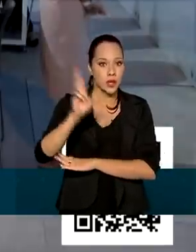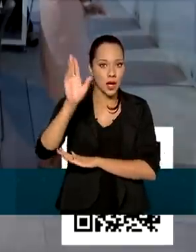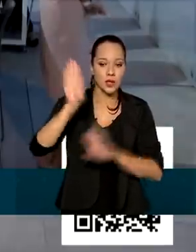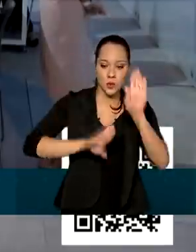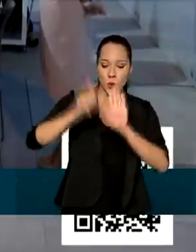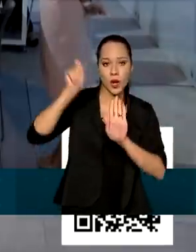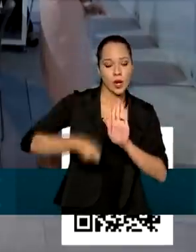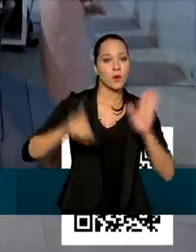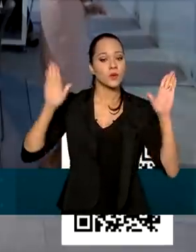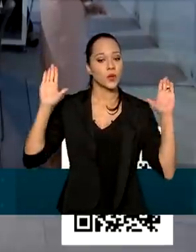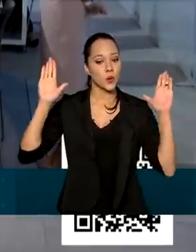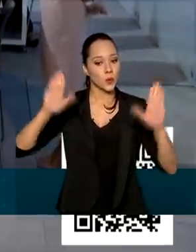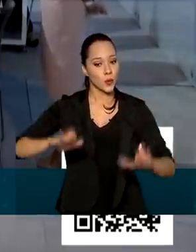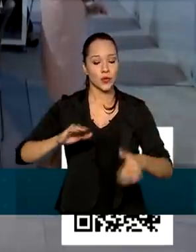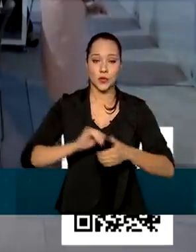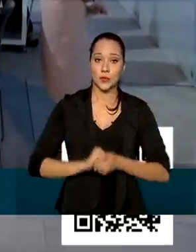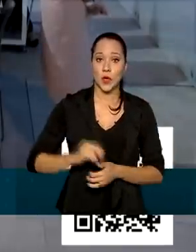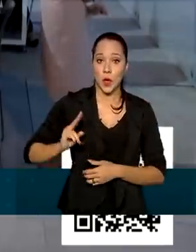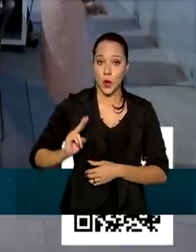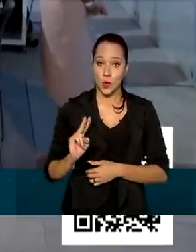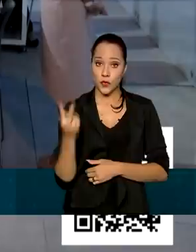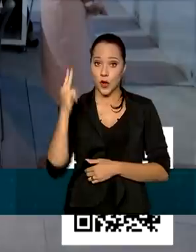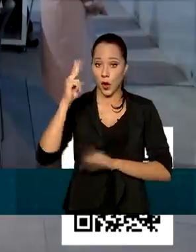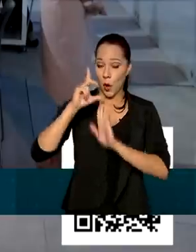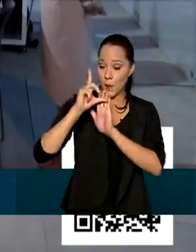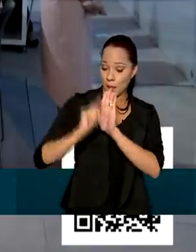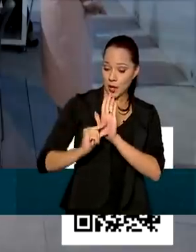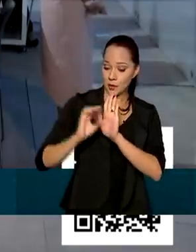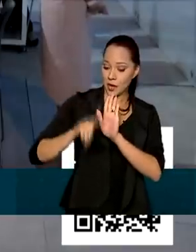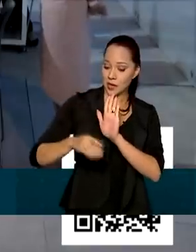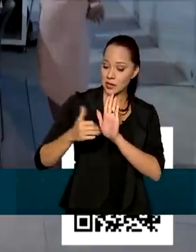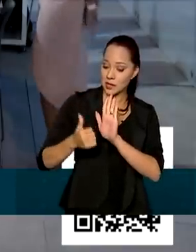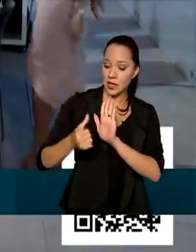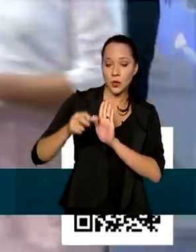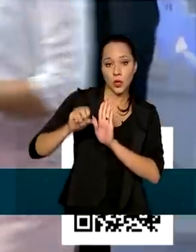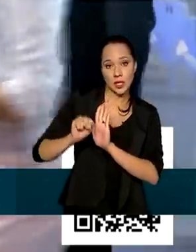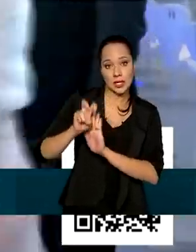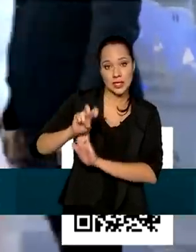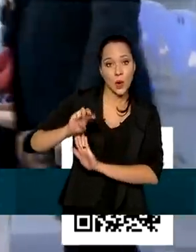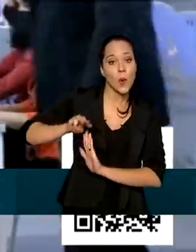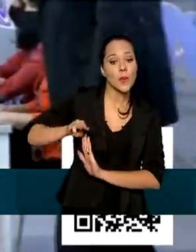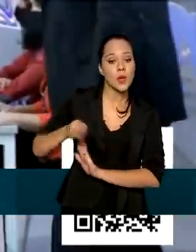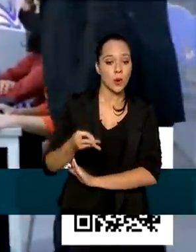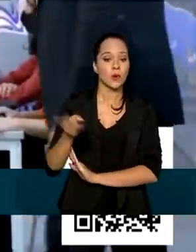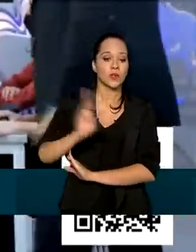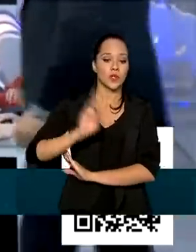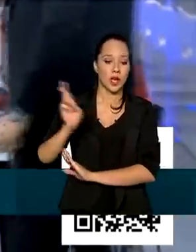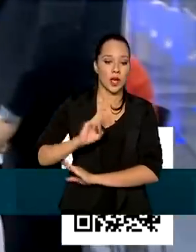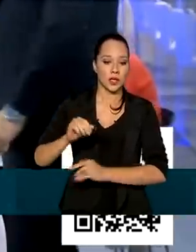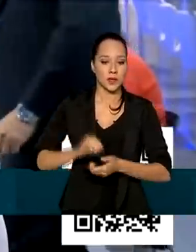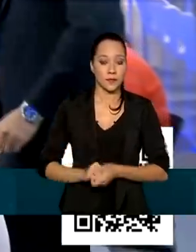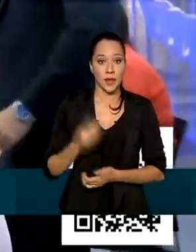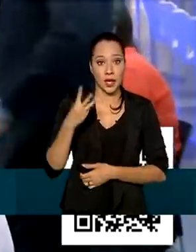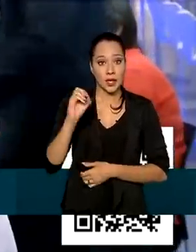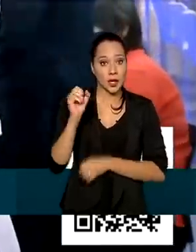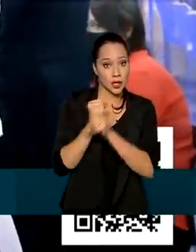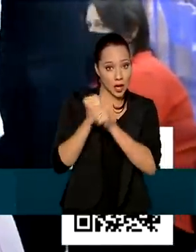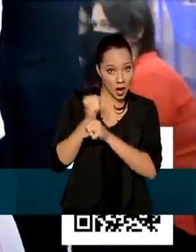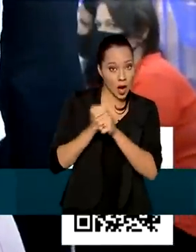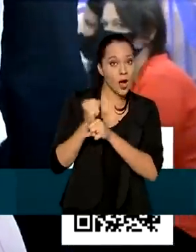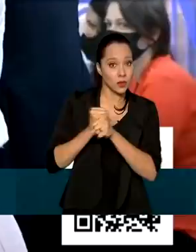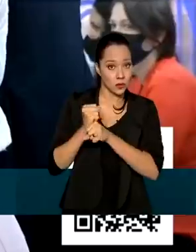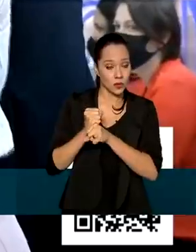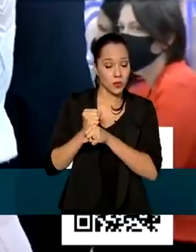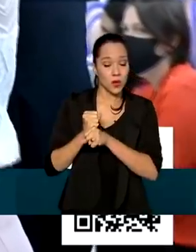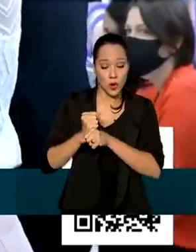o leilão de aeroportos. O valor mínimo do edital era de R 185 milhões. Em 30 anos de concessão, o